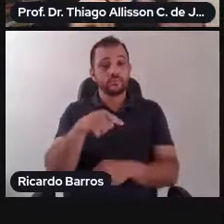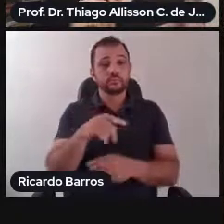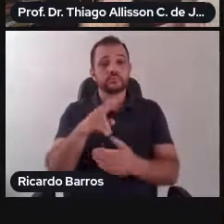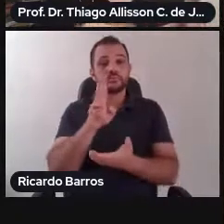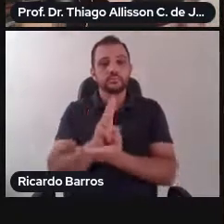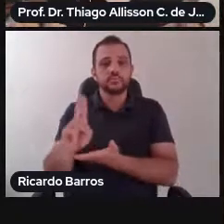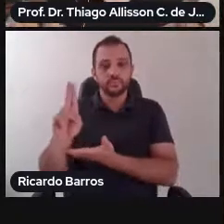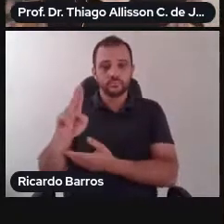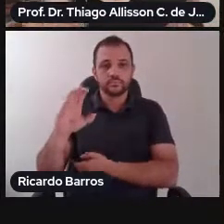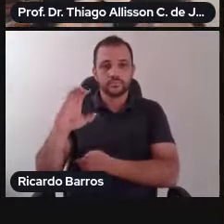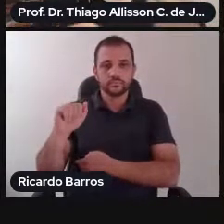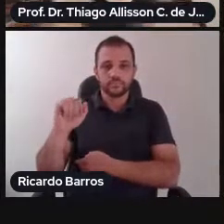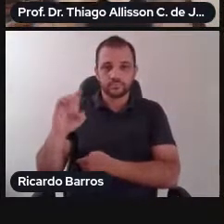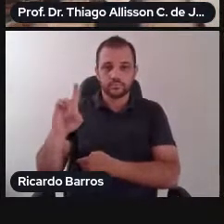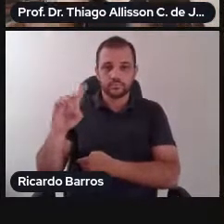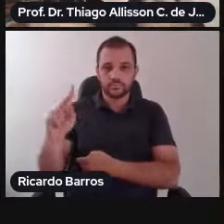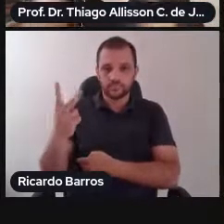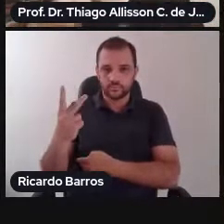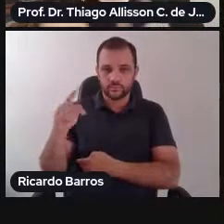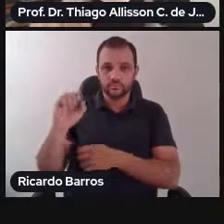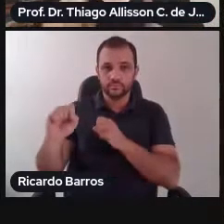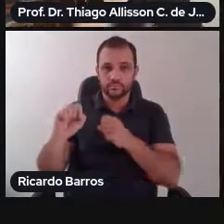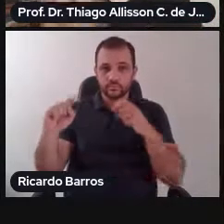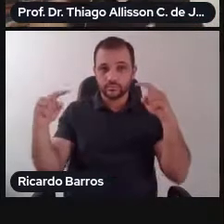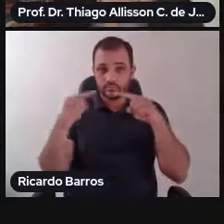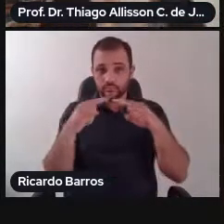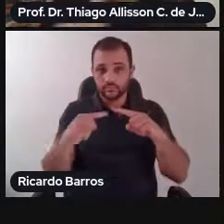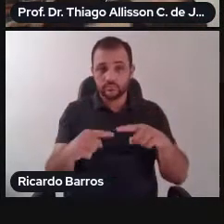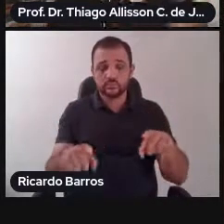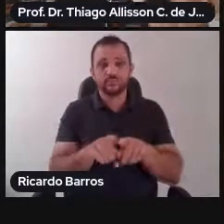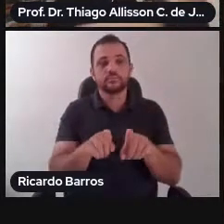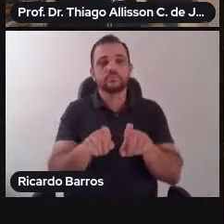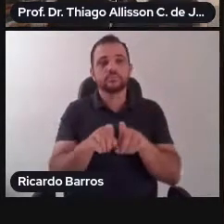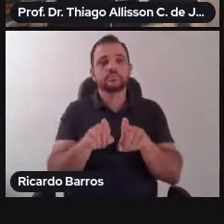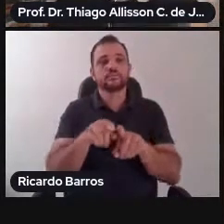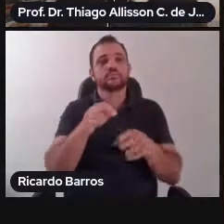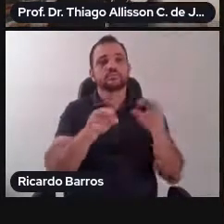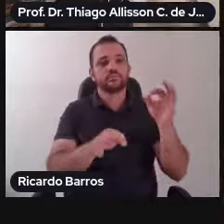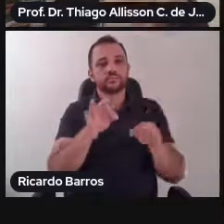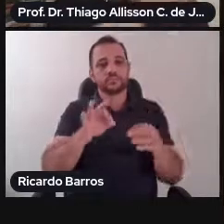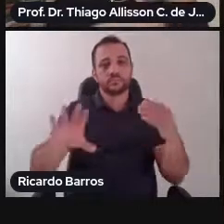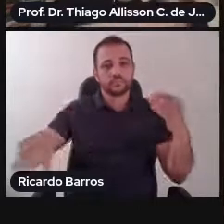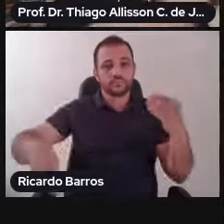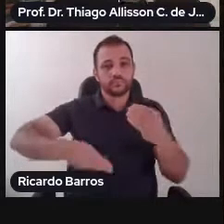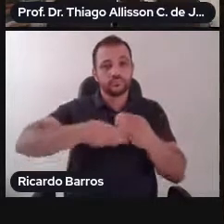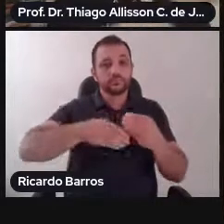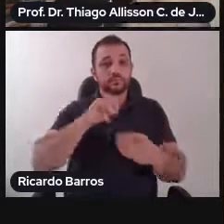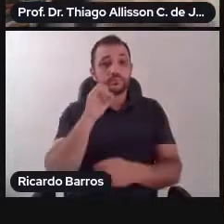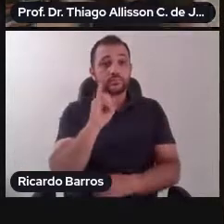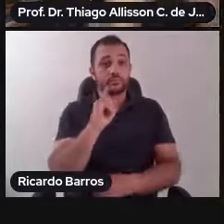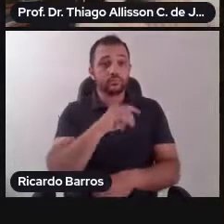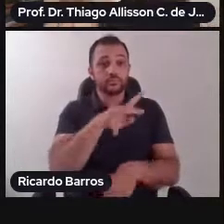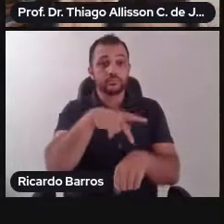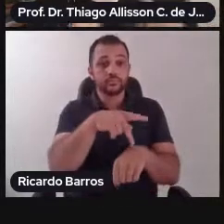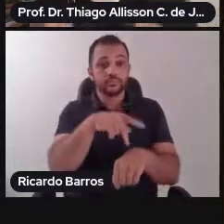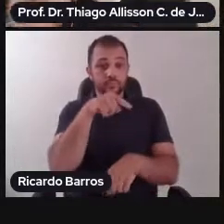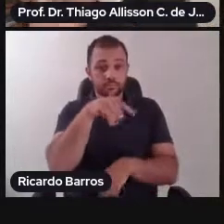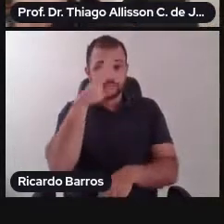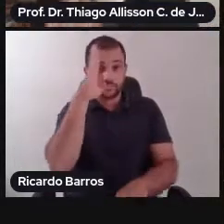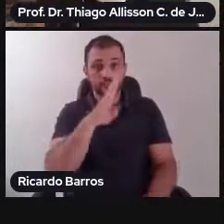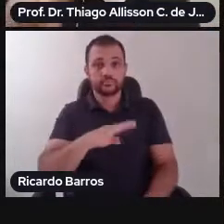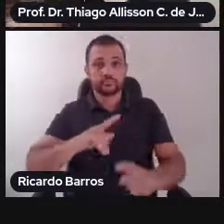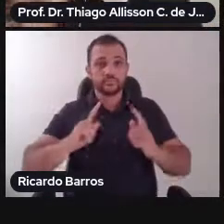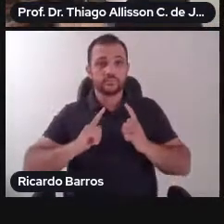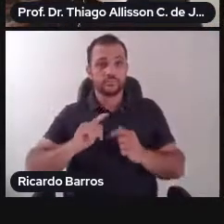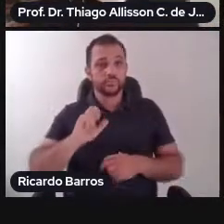só pode, portanto, ser aplicada e a corte acionada quando o Estado brasileiro ou nada faz ou faz mal